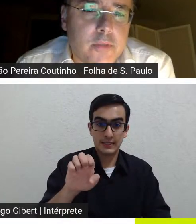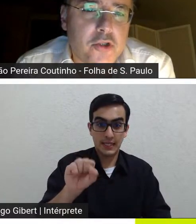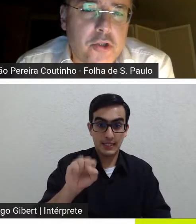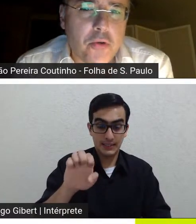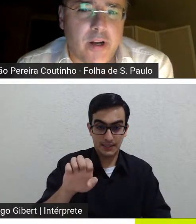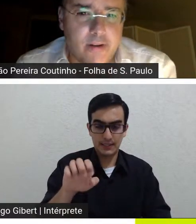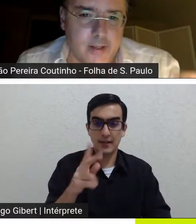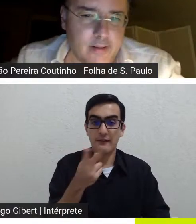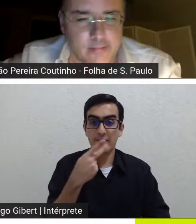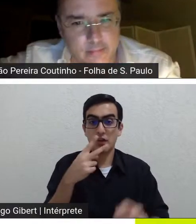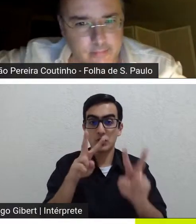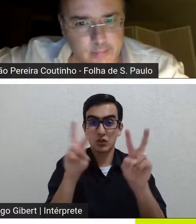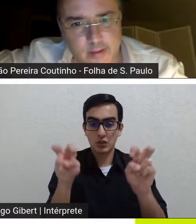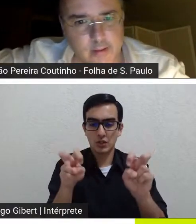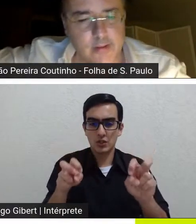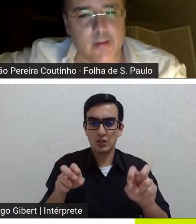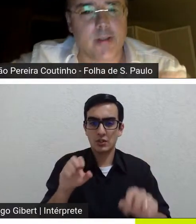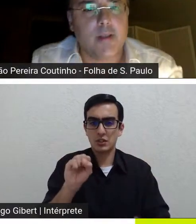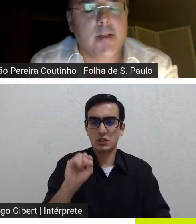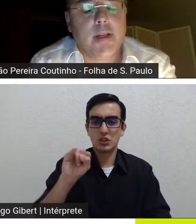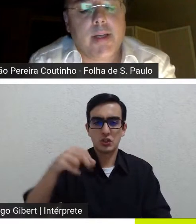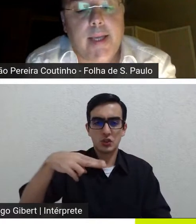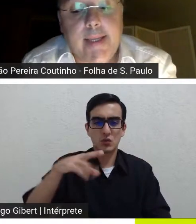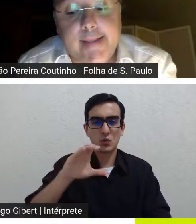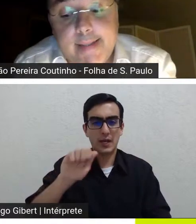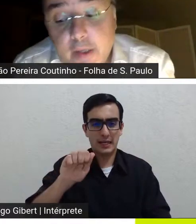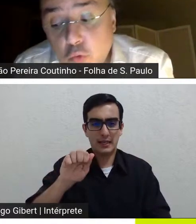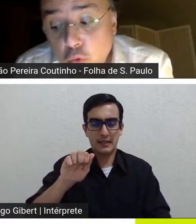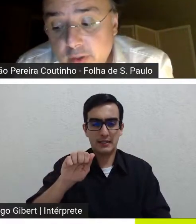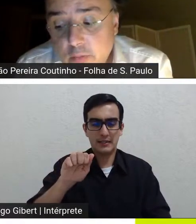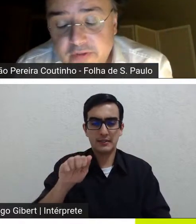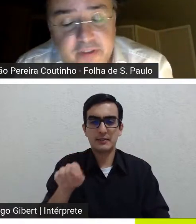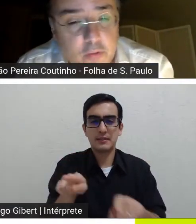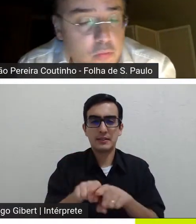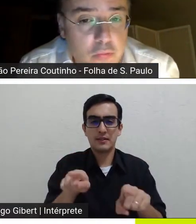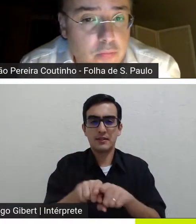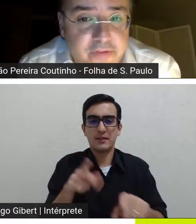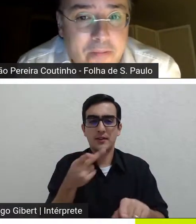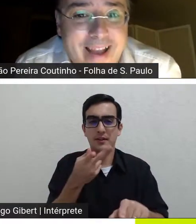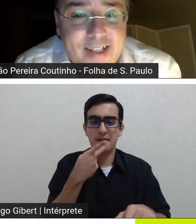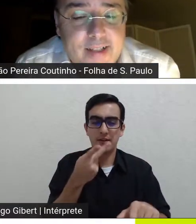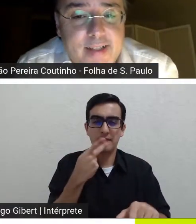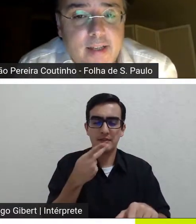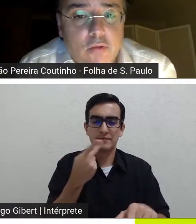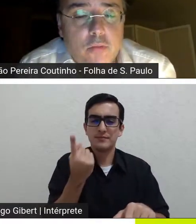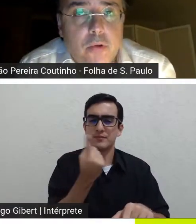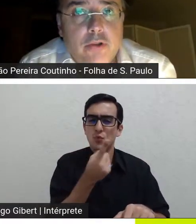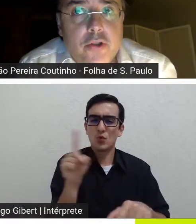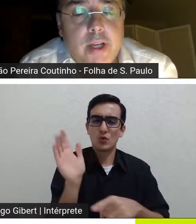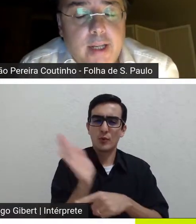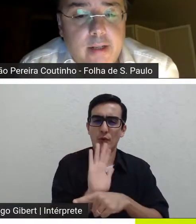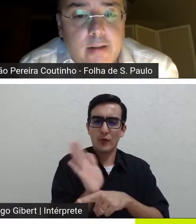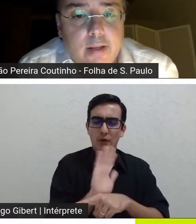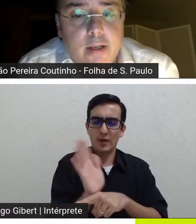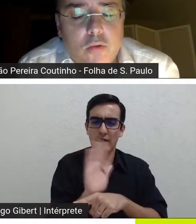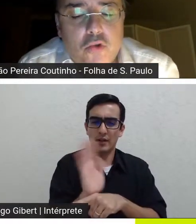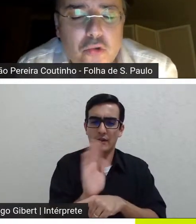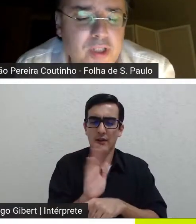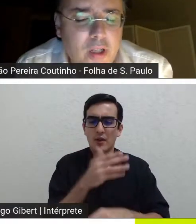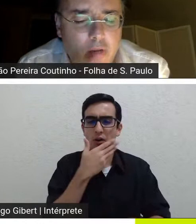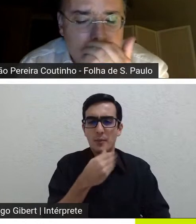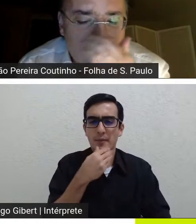snooker sim e sei que o último filme o filme mais recente do Paul Schrader